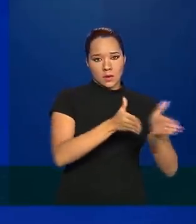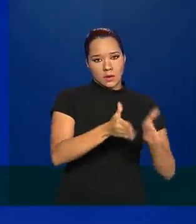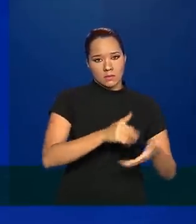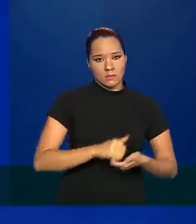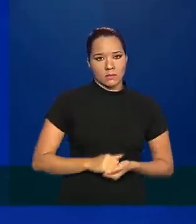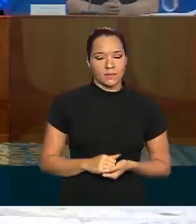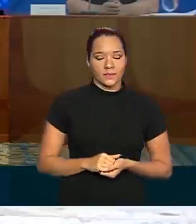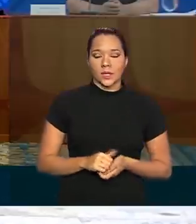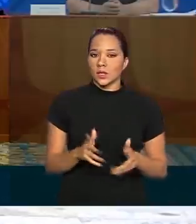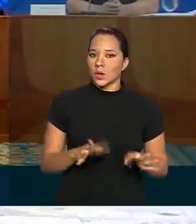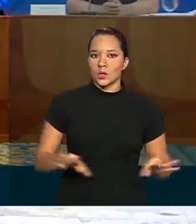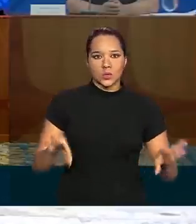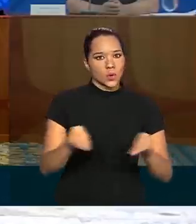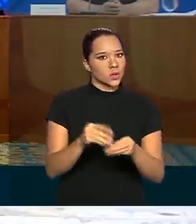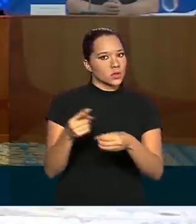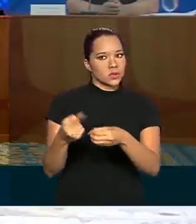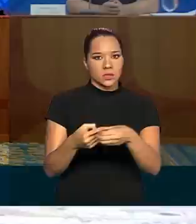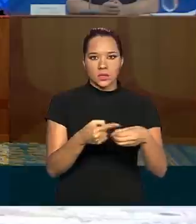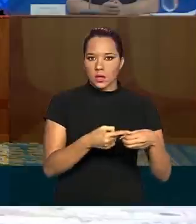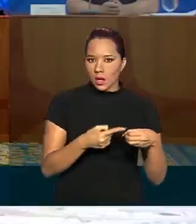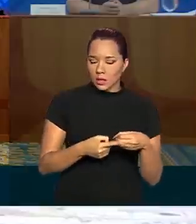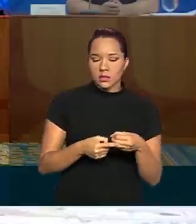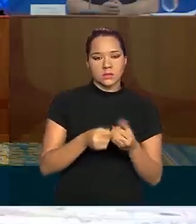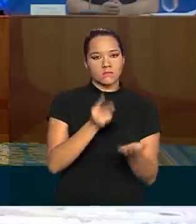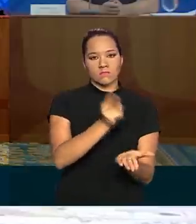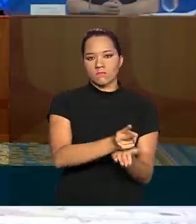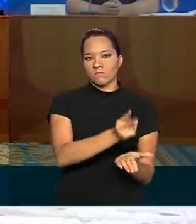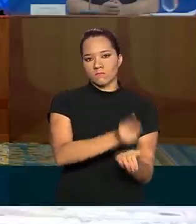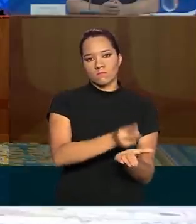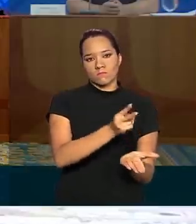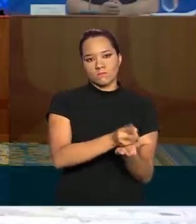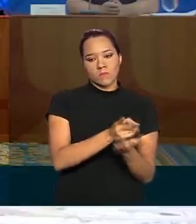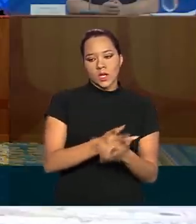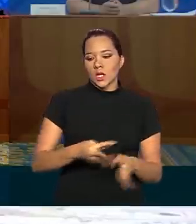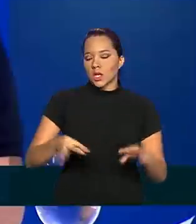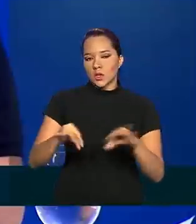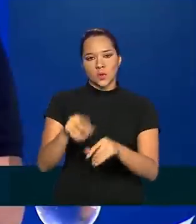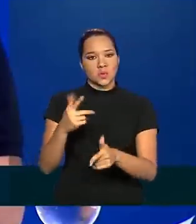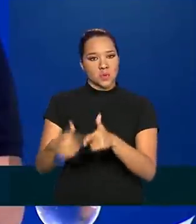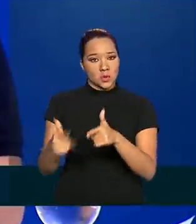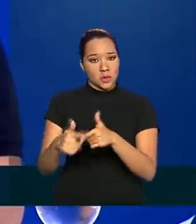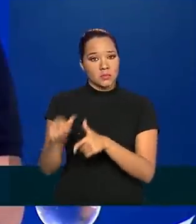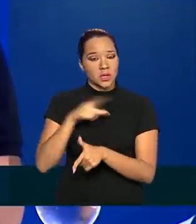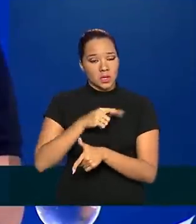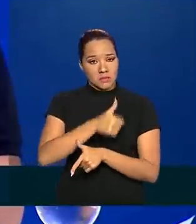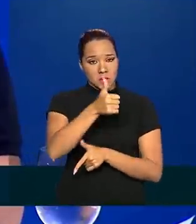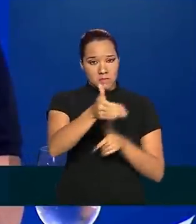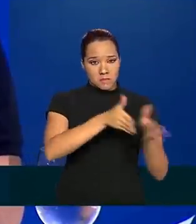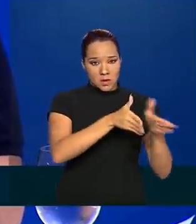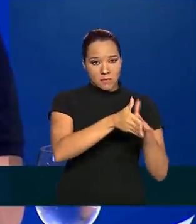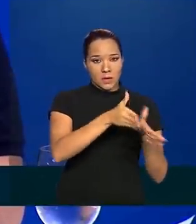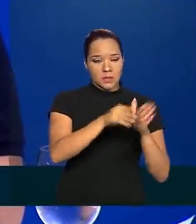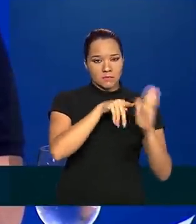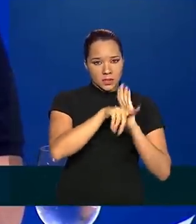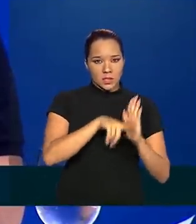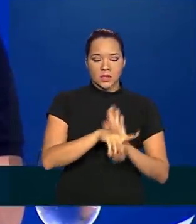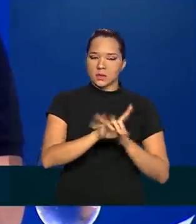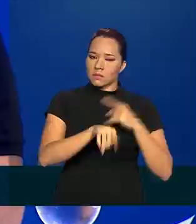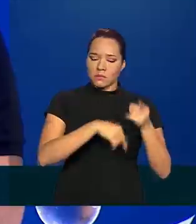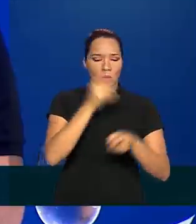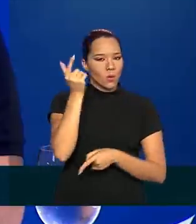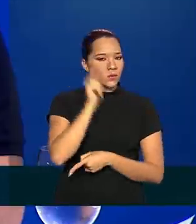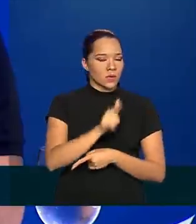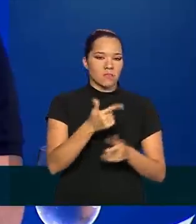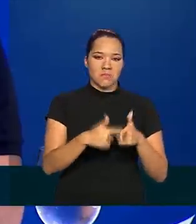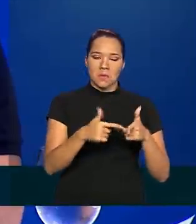Em todas as cidades, elas foram mantidas e todos os problemas que nós tivemos na primeira fase da pesquisa foram superados.